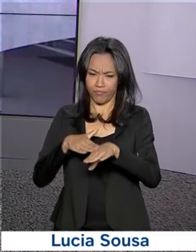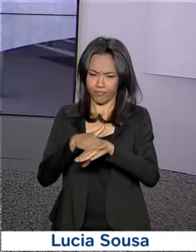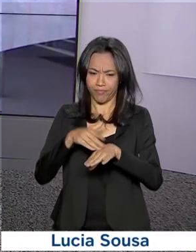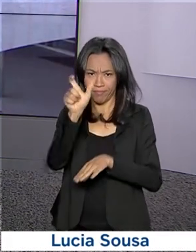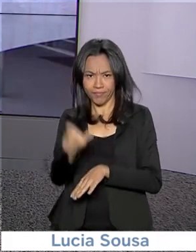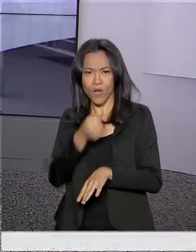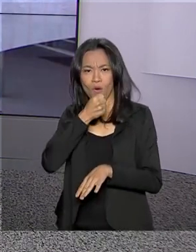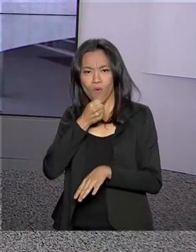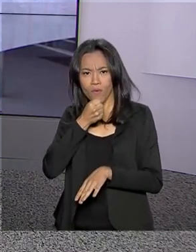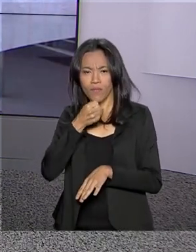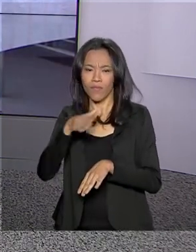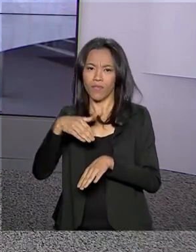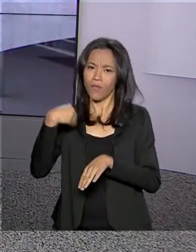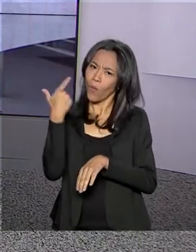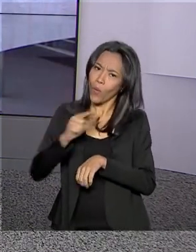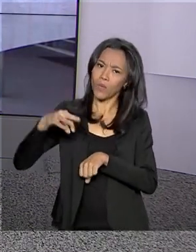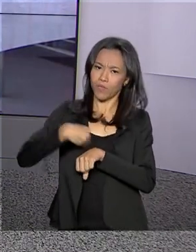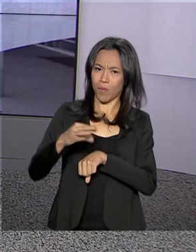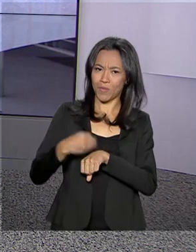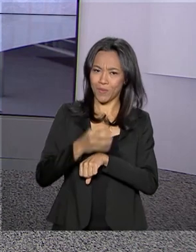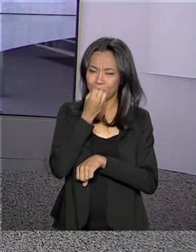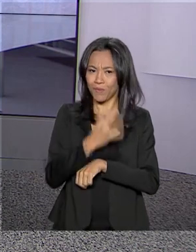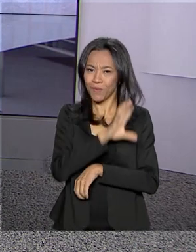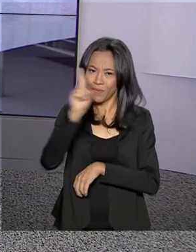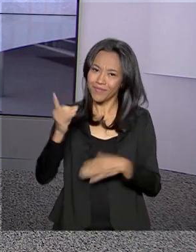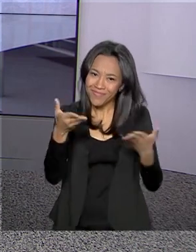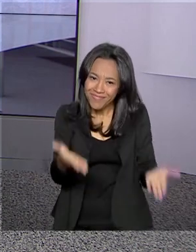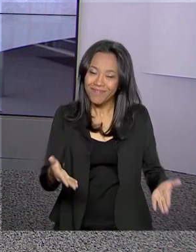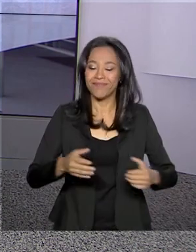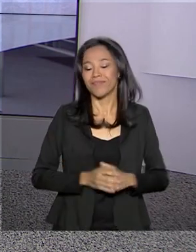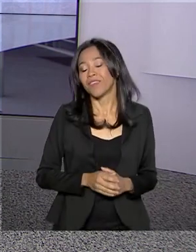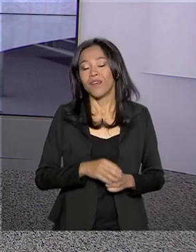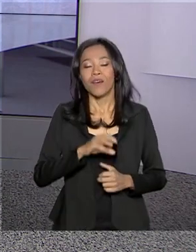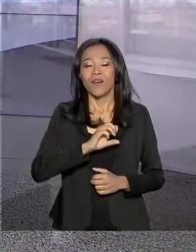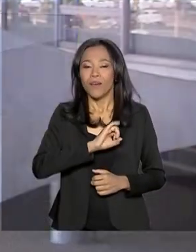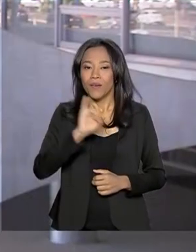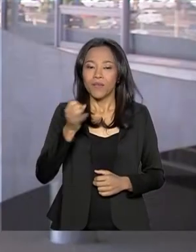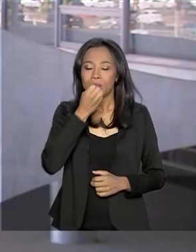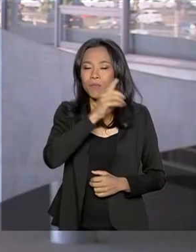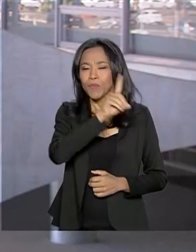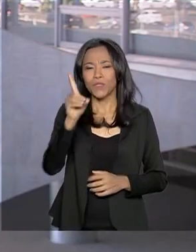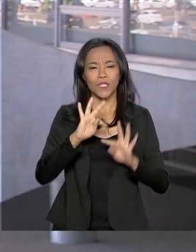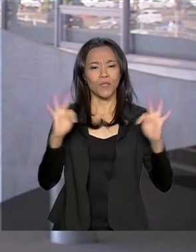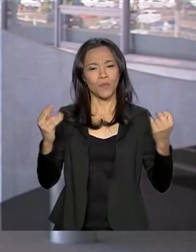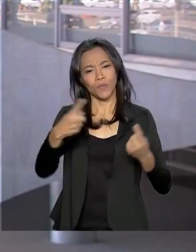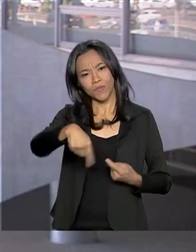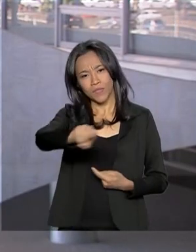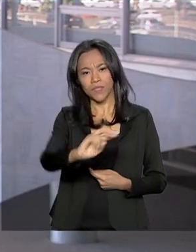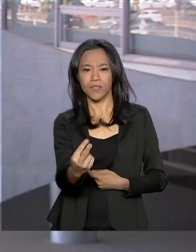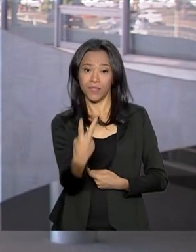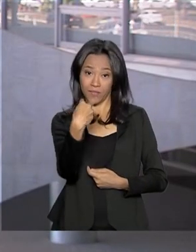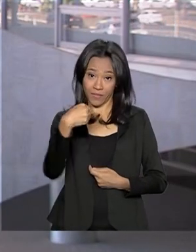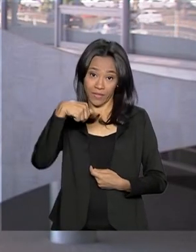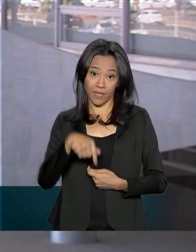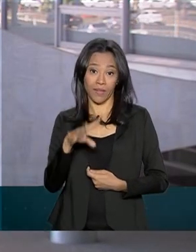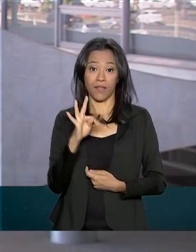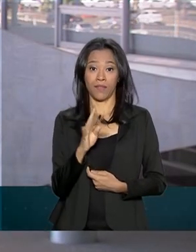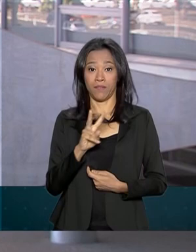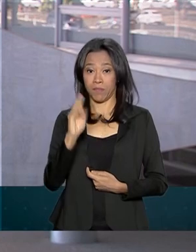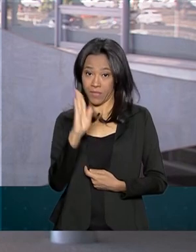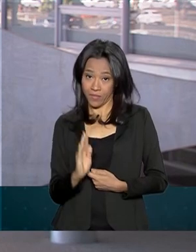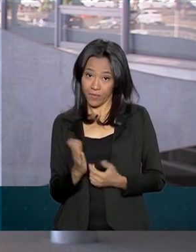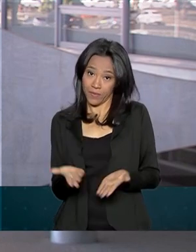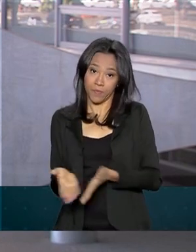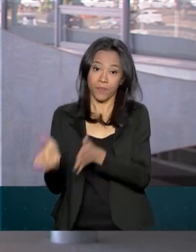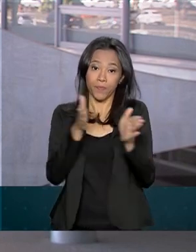outras informações pra gente. Oi Luana, bom dia pra você. Olá Carla, bom dia. Bom dia a todos que nos acompanham aqui na TV Brasil. O presidente